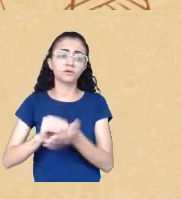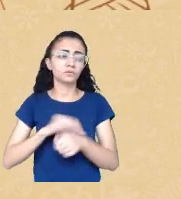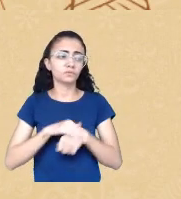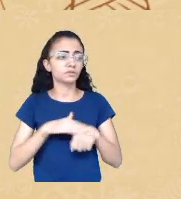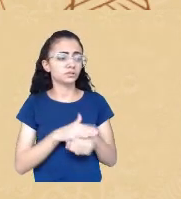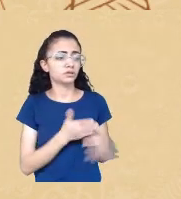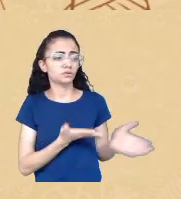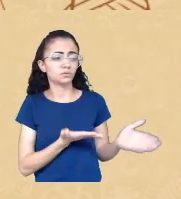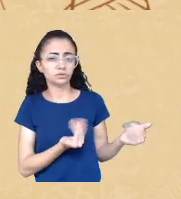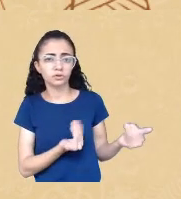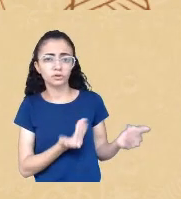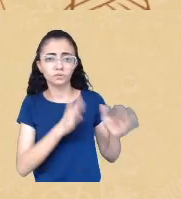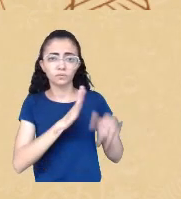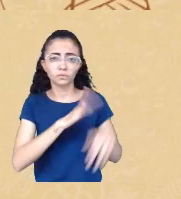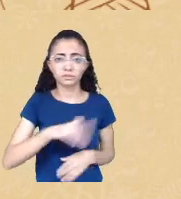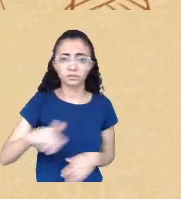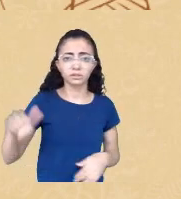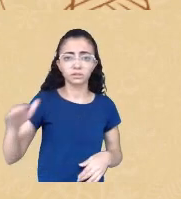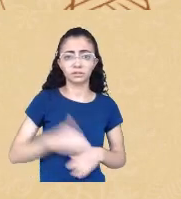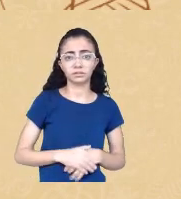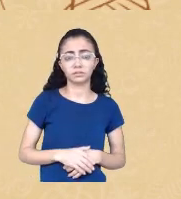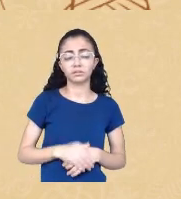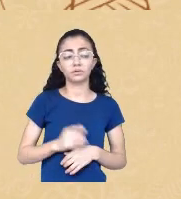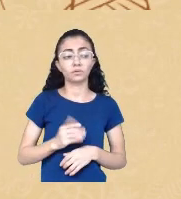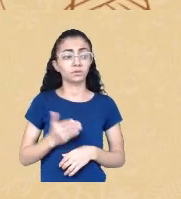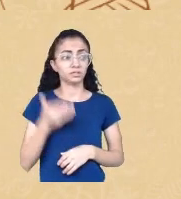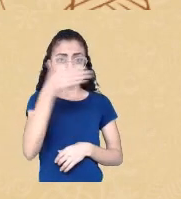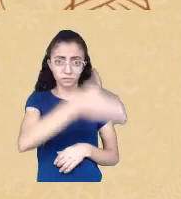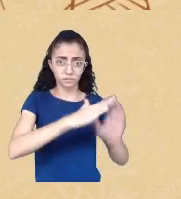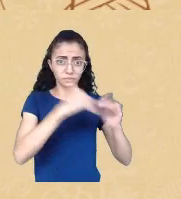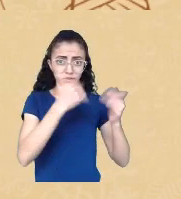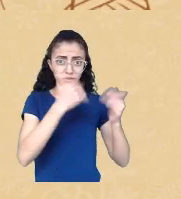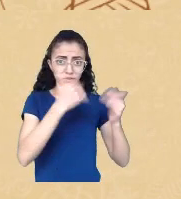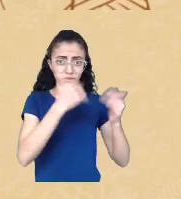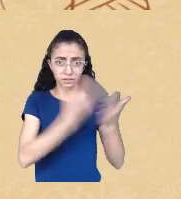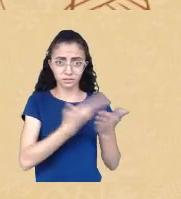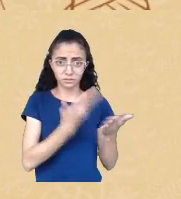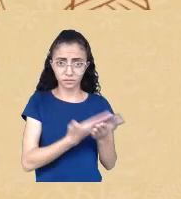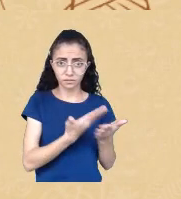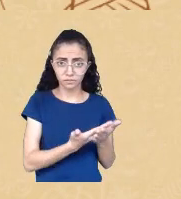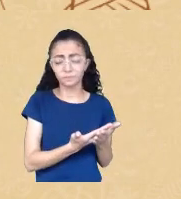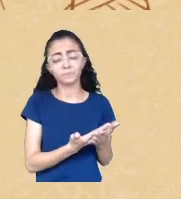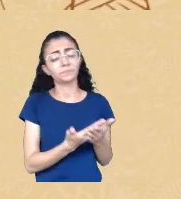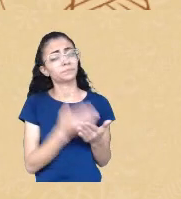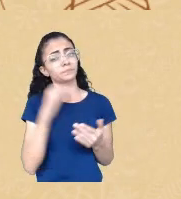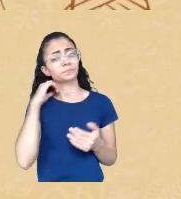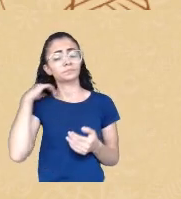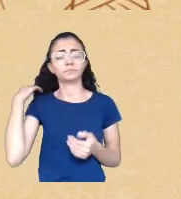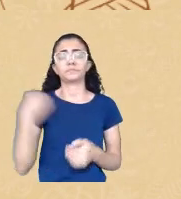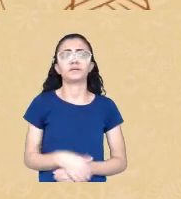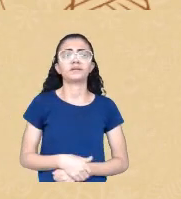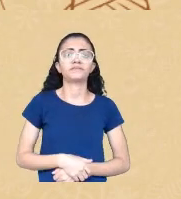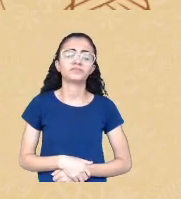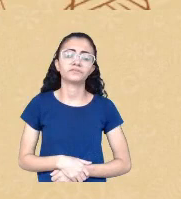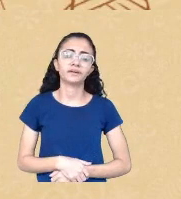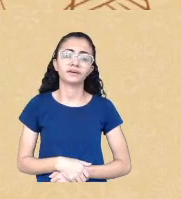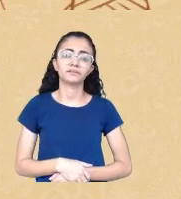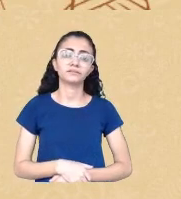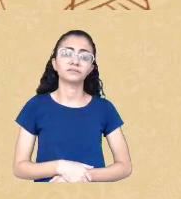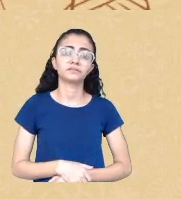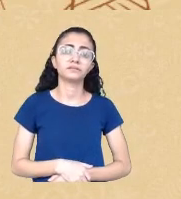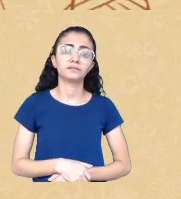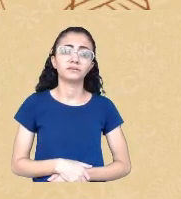em especial para as escolas eles são jogados na na na arena dos